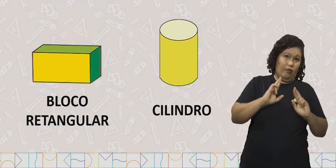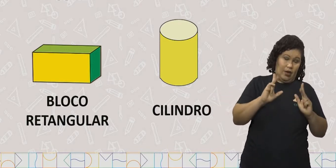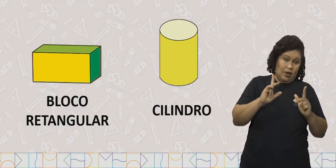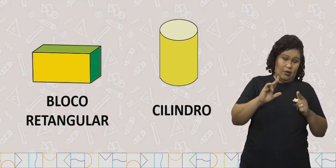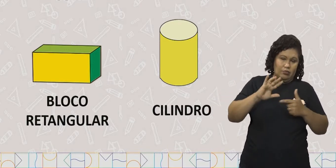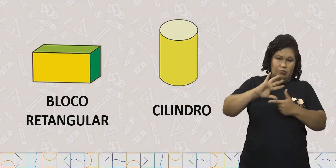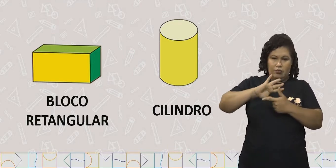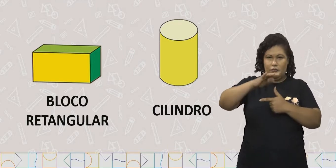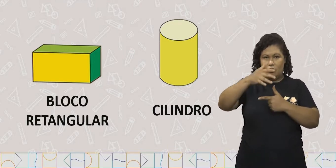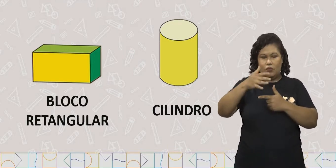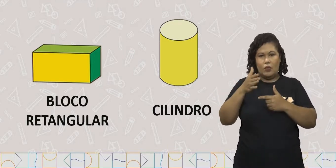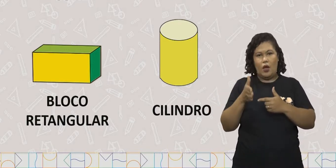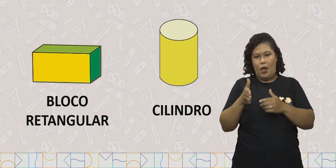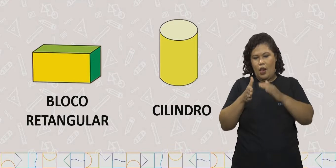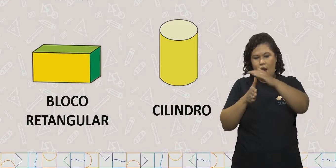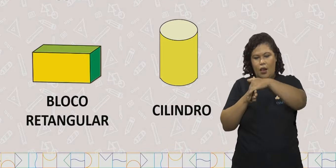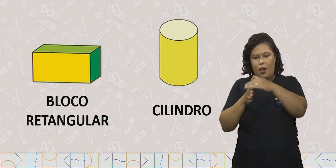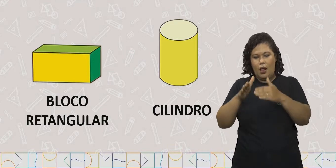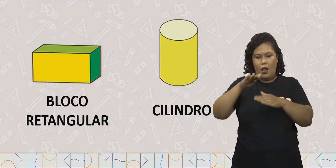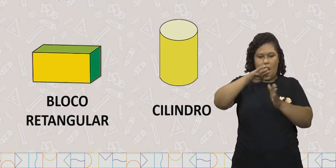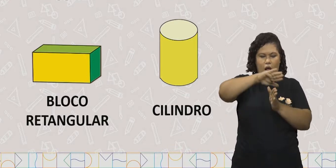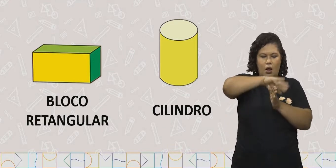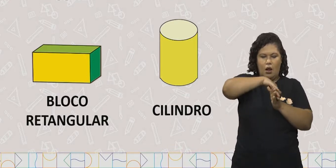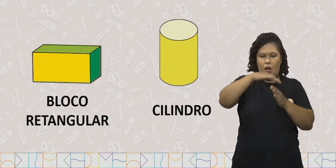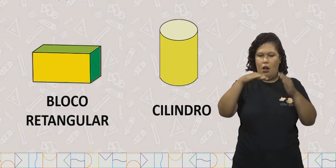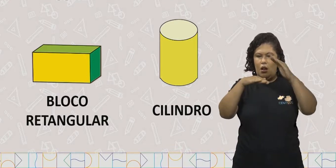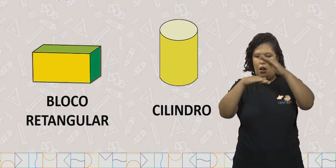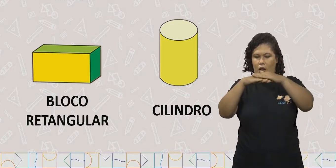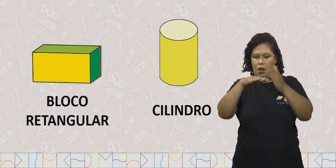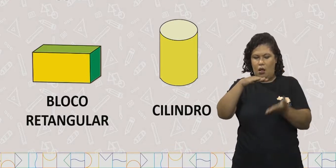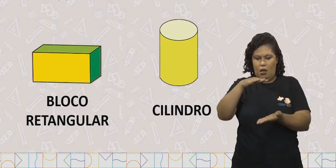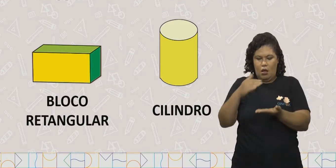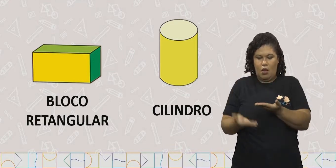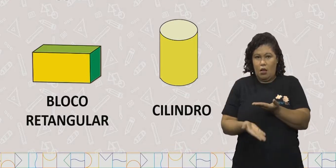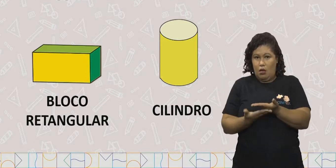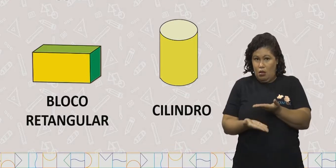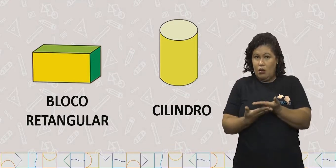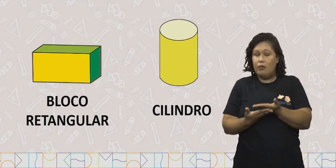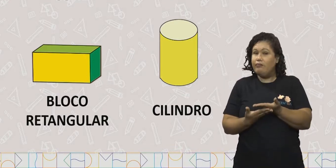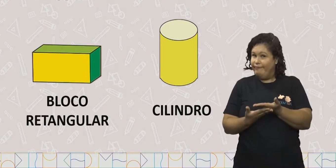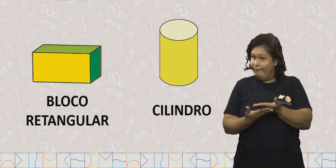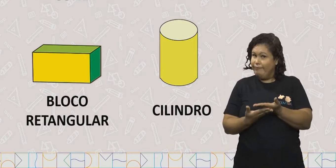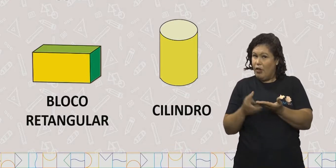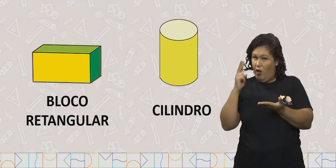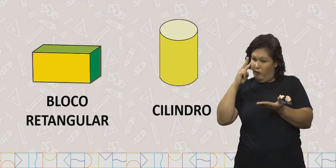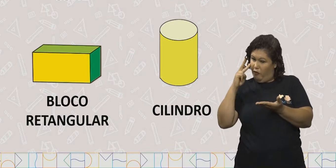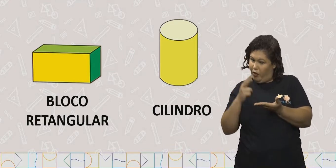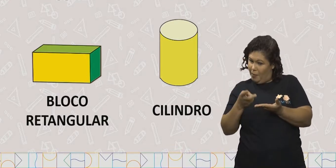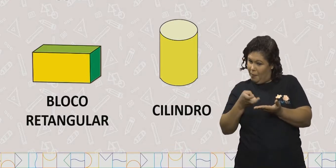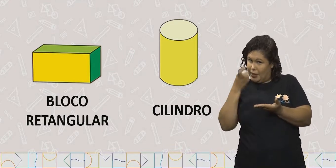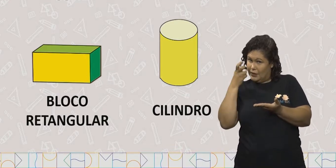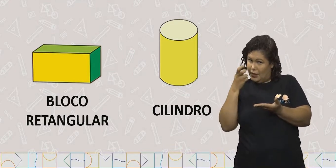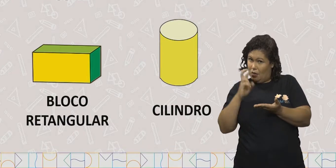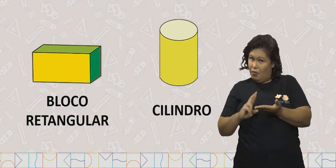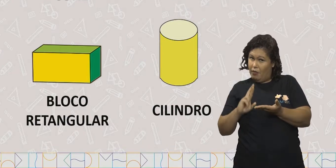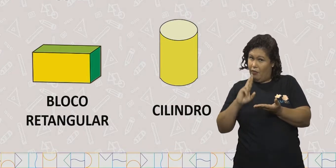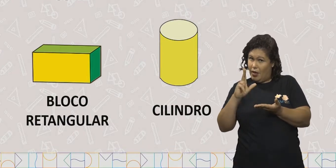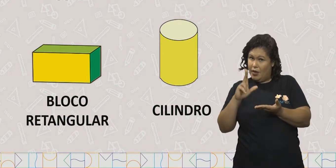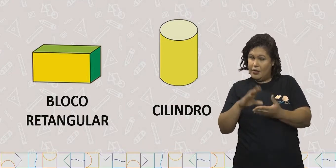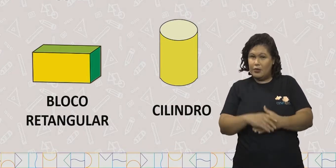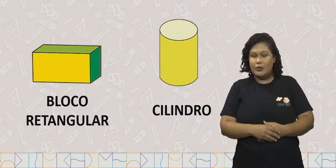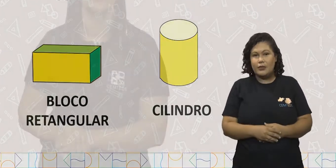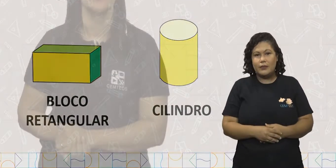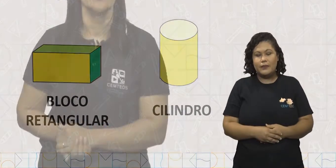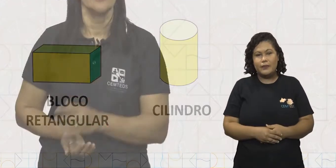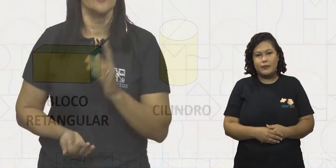lados são chamados de faces. Logo, nós conseguimos ver as faces e os vértices dessas